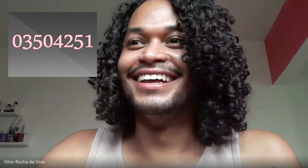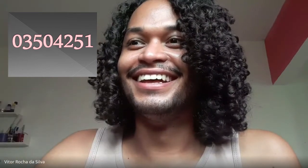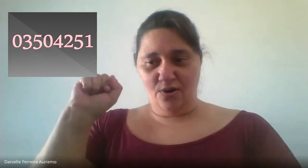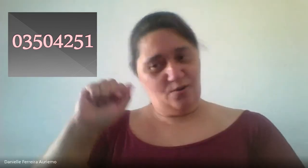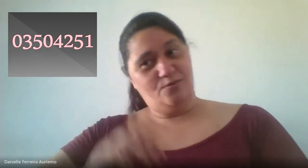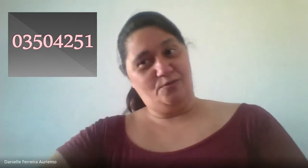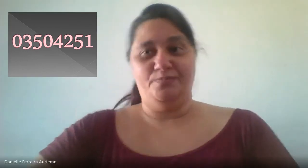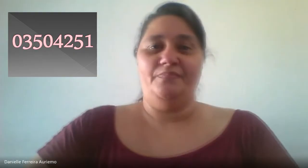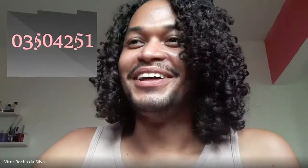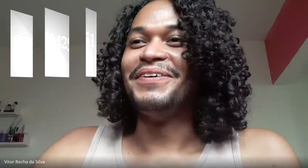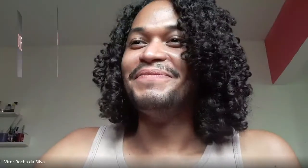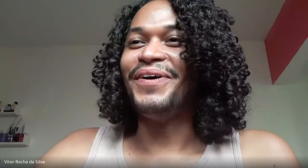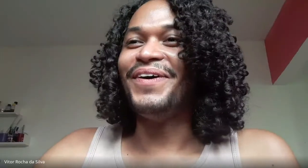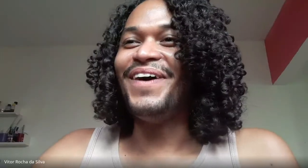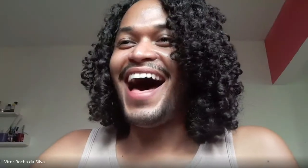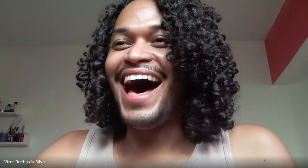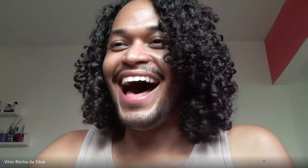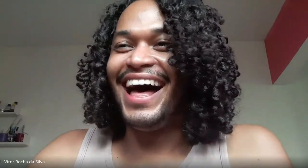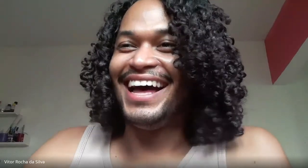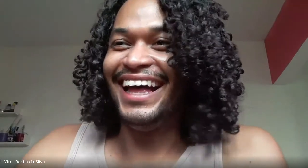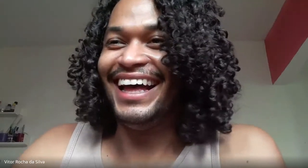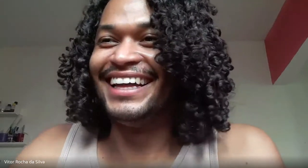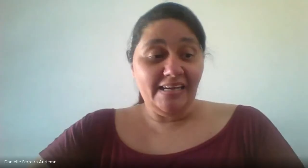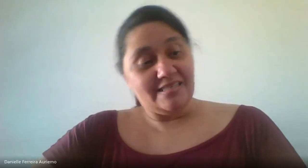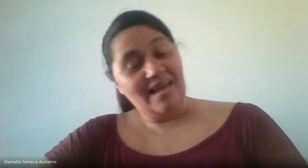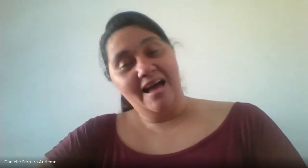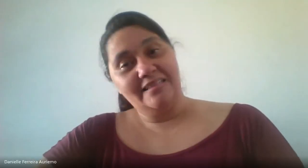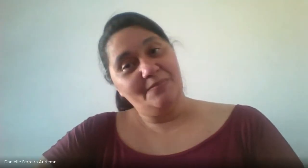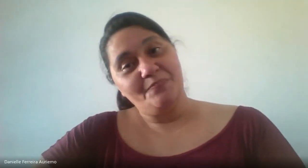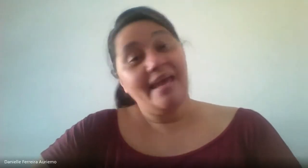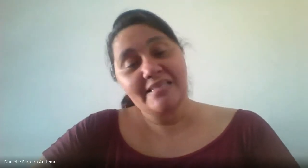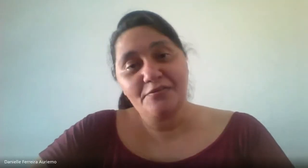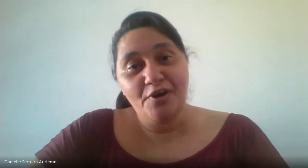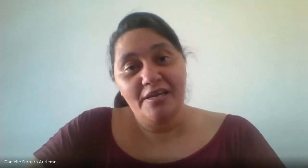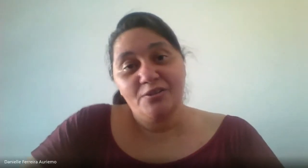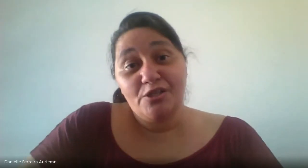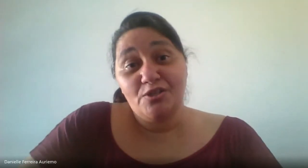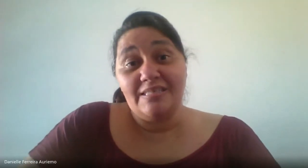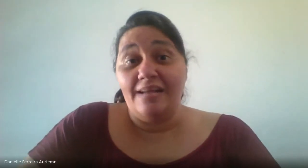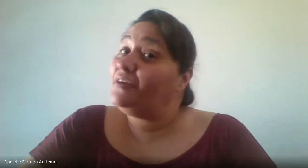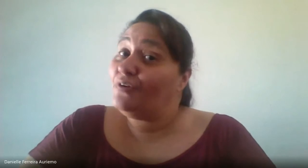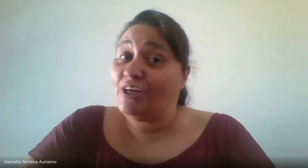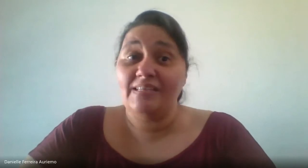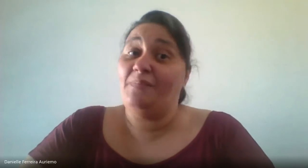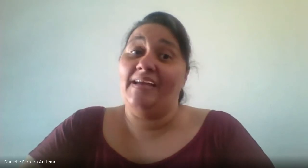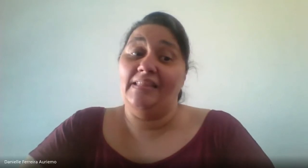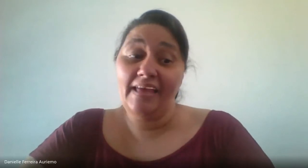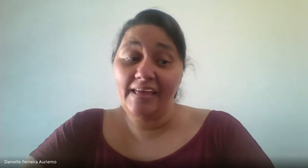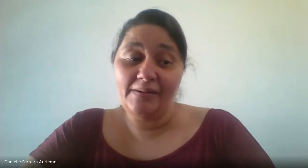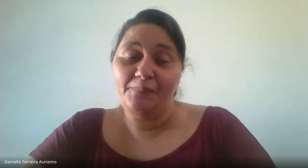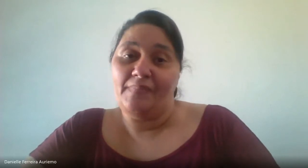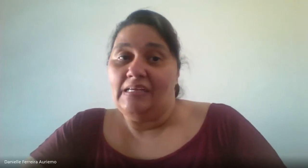Uhul Boa E agora, criançada Esse foi o nosso desafio A nossa